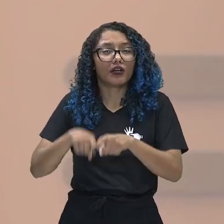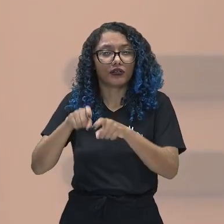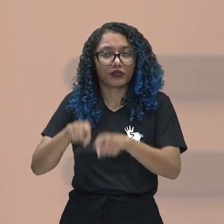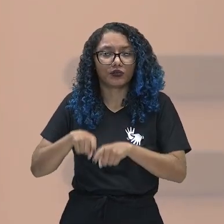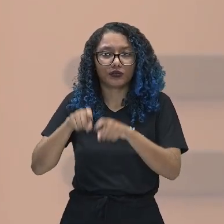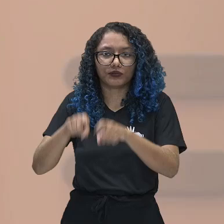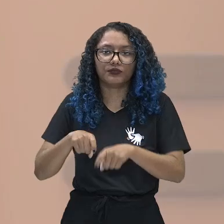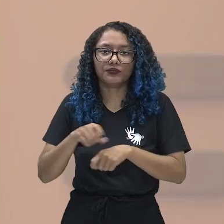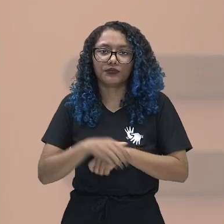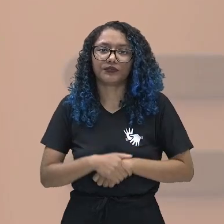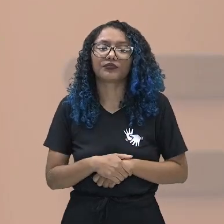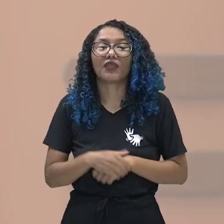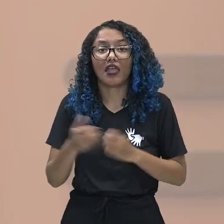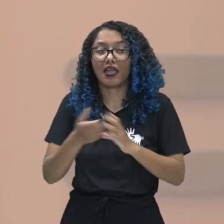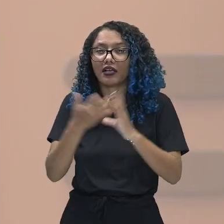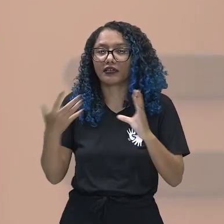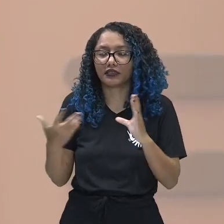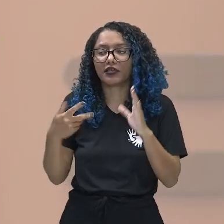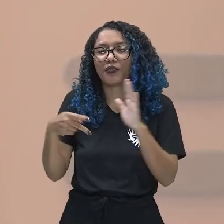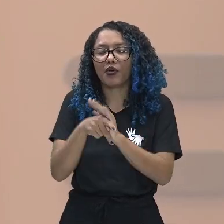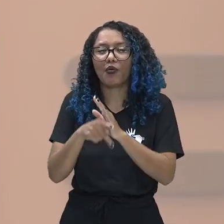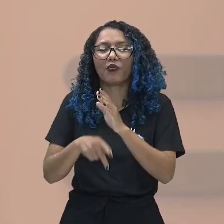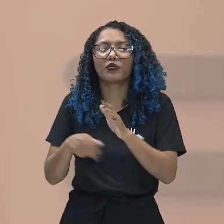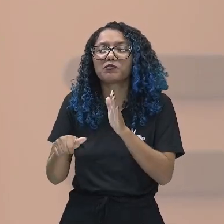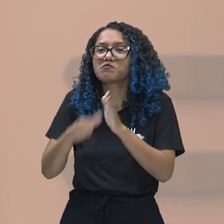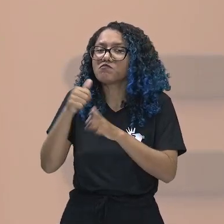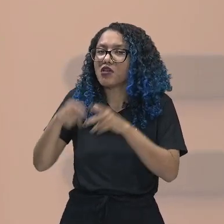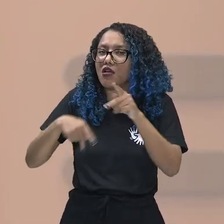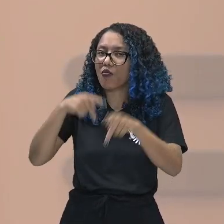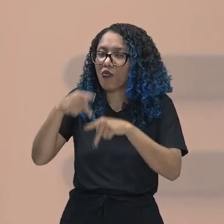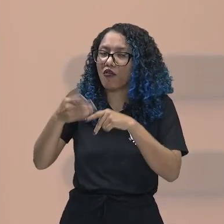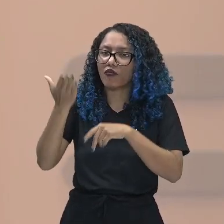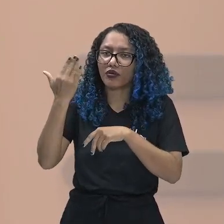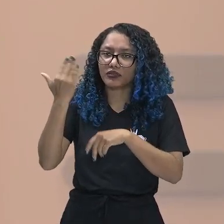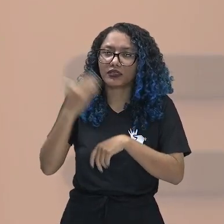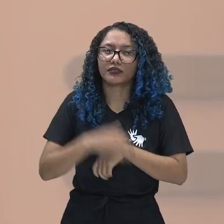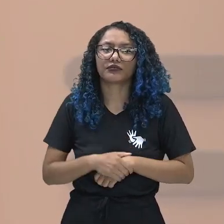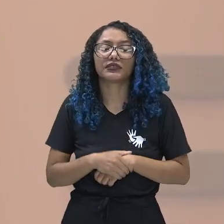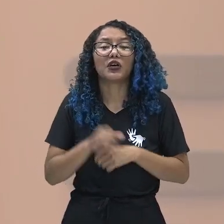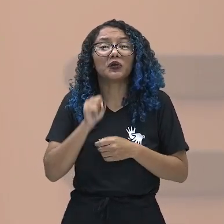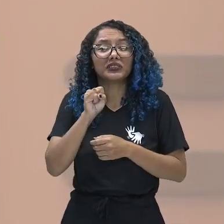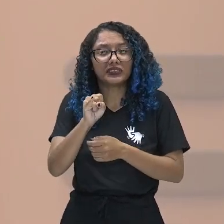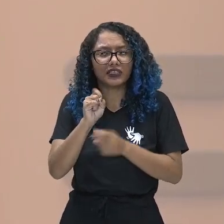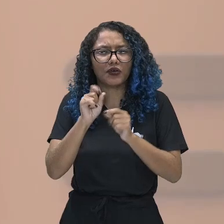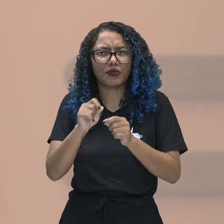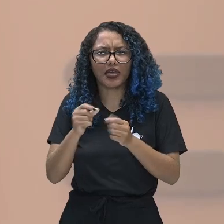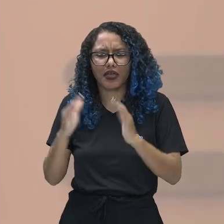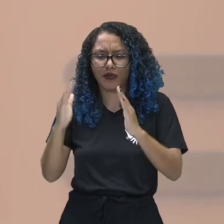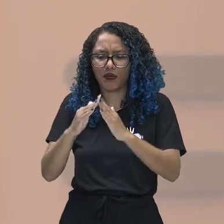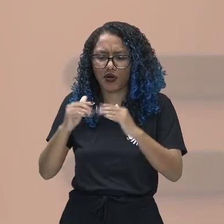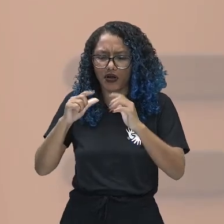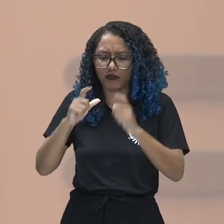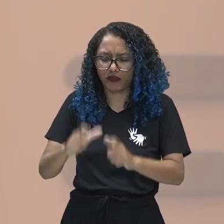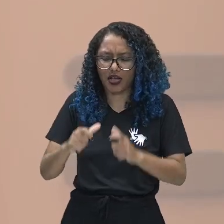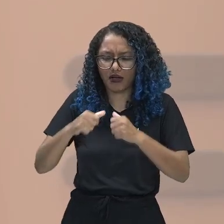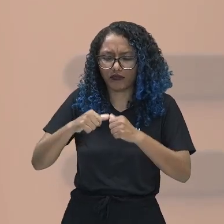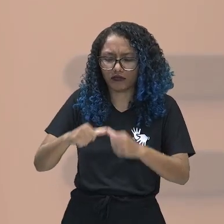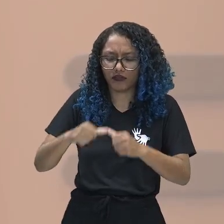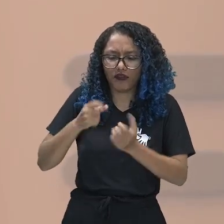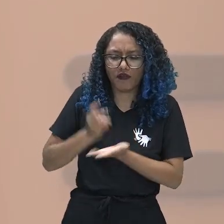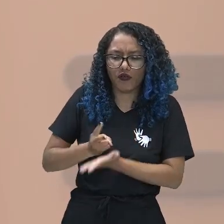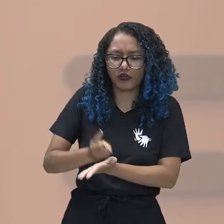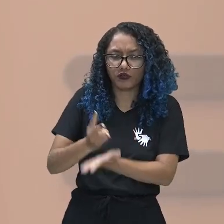das características das primeiras civilizações, não é mesmo? Se eu me sedentarizo, a gente precisa primeiro também pensar nessa parte da